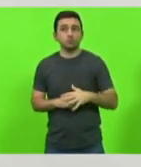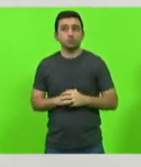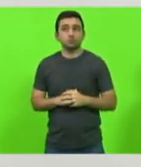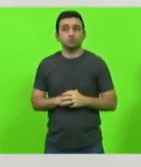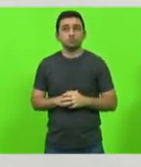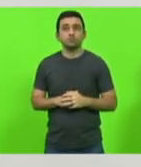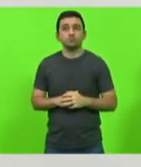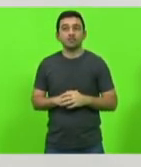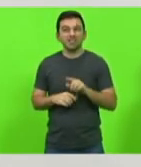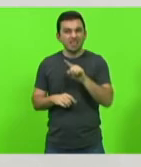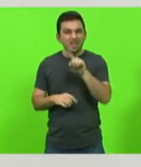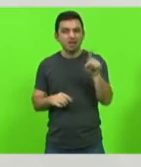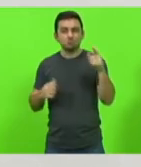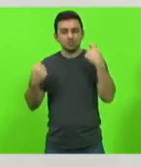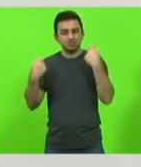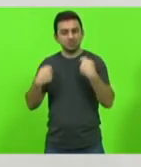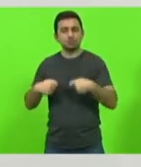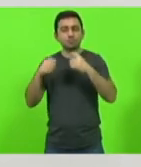possam ouvi-lo